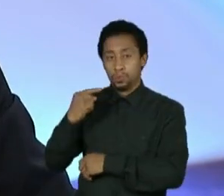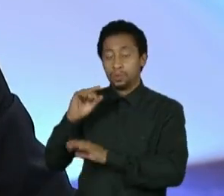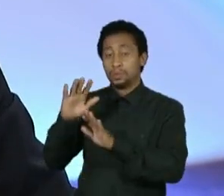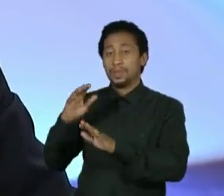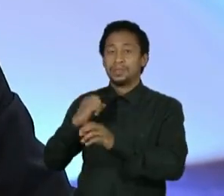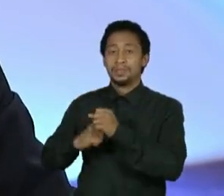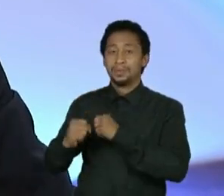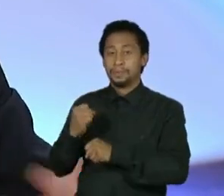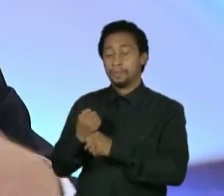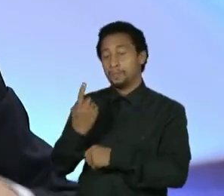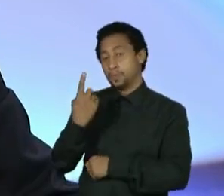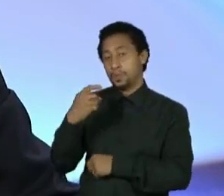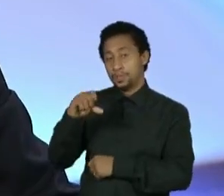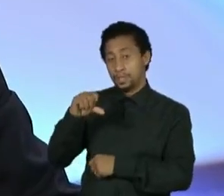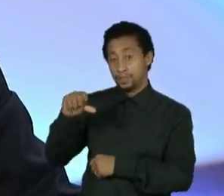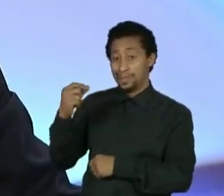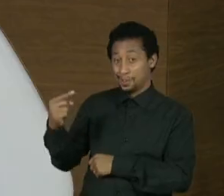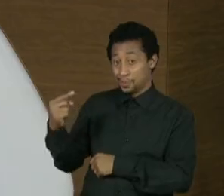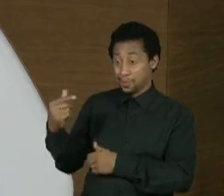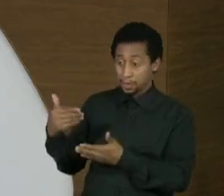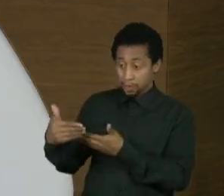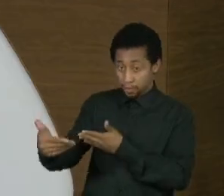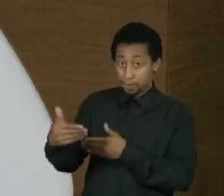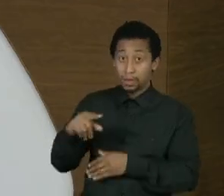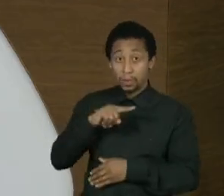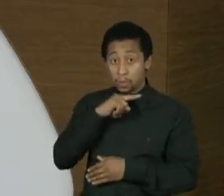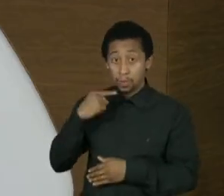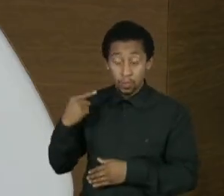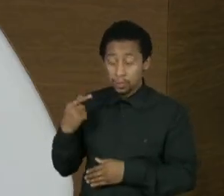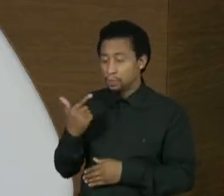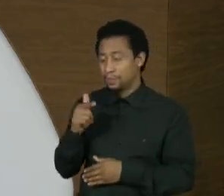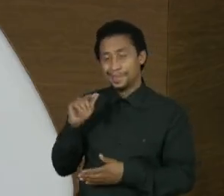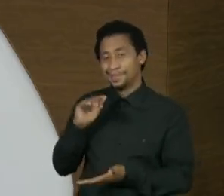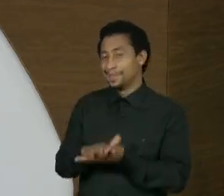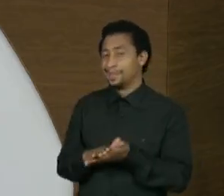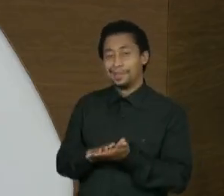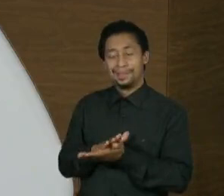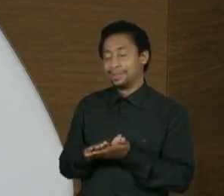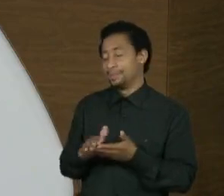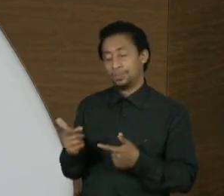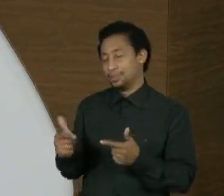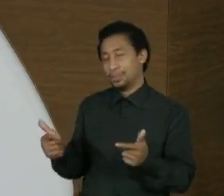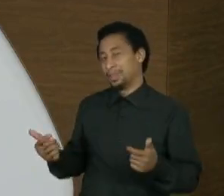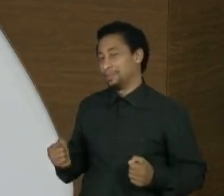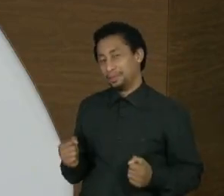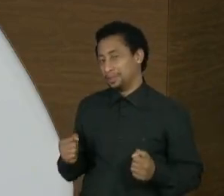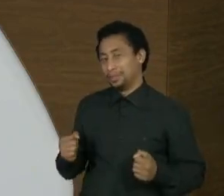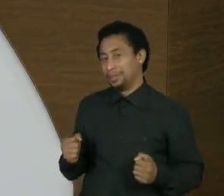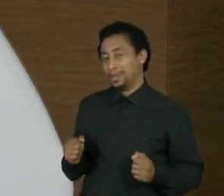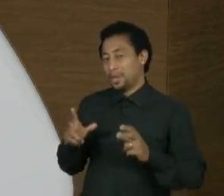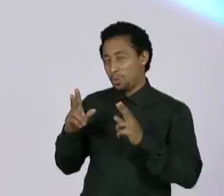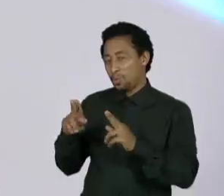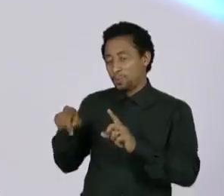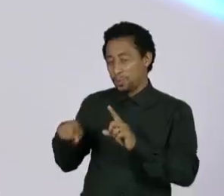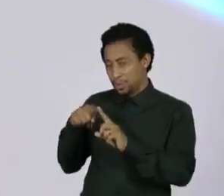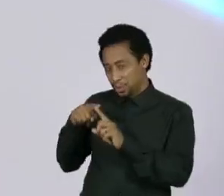nada, nem ideia de construção do